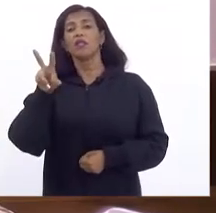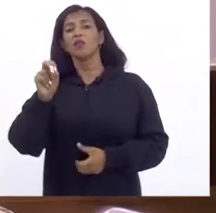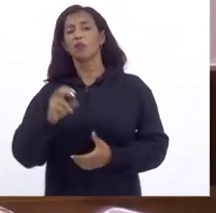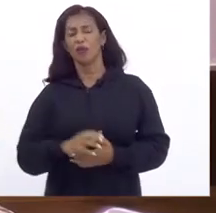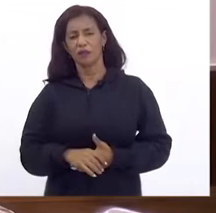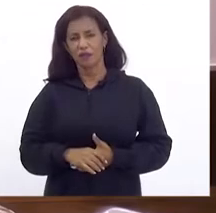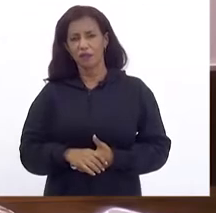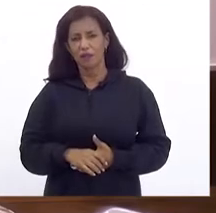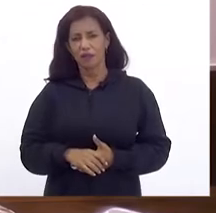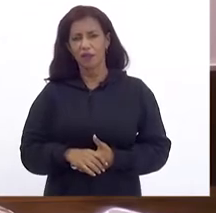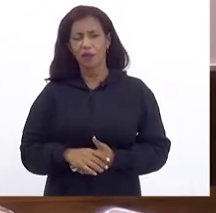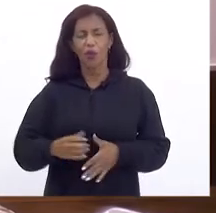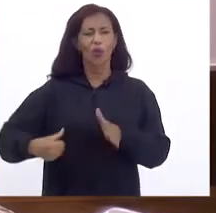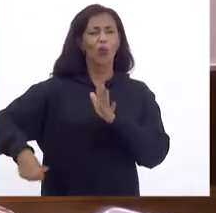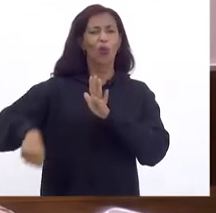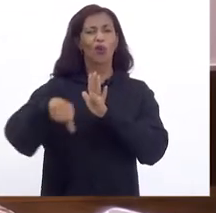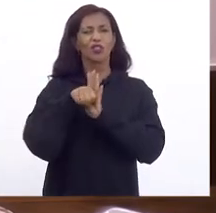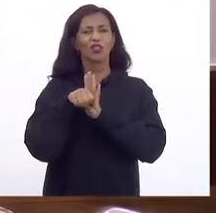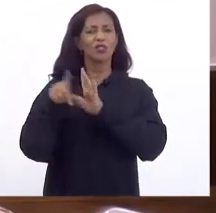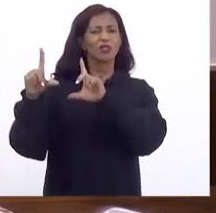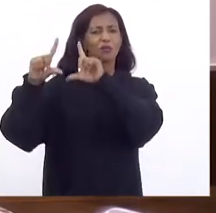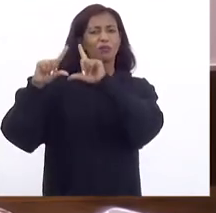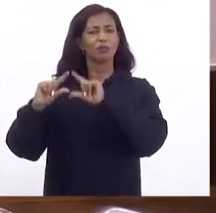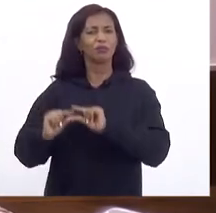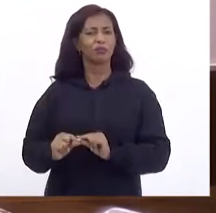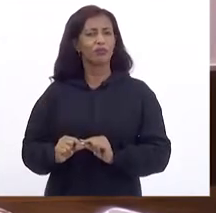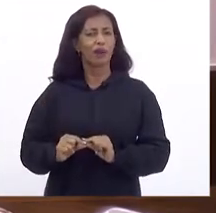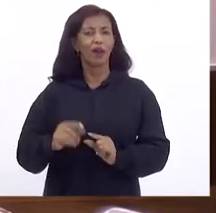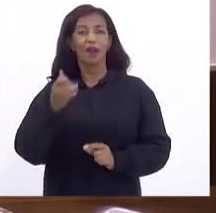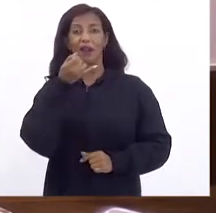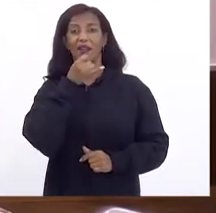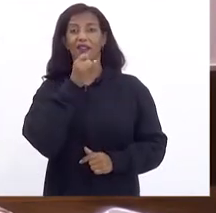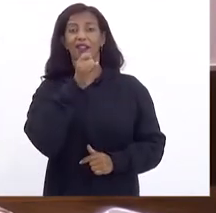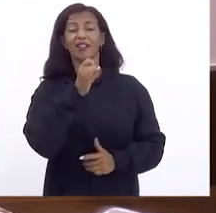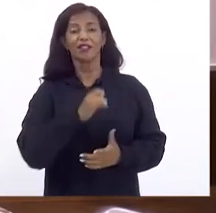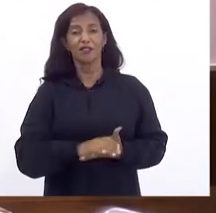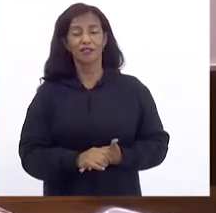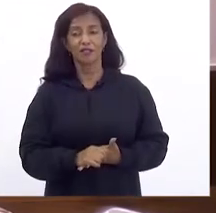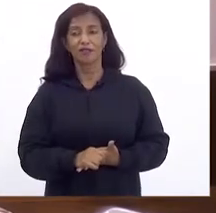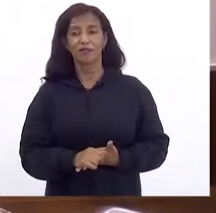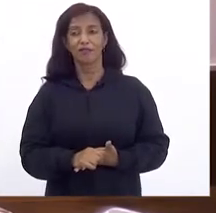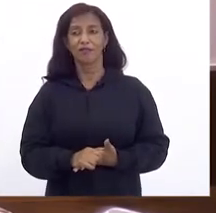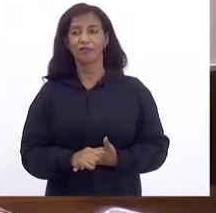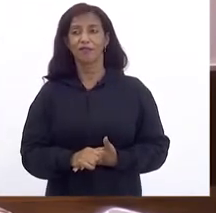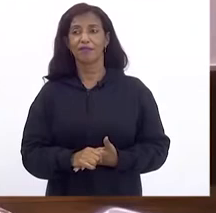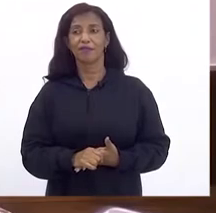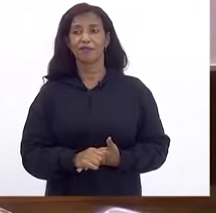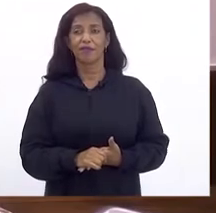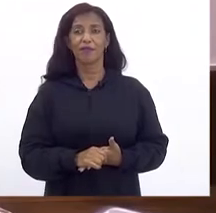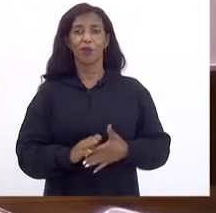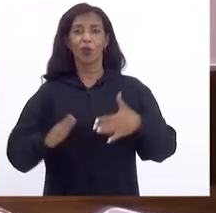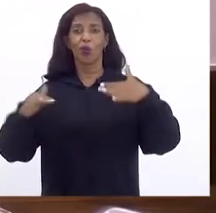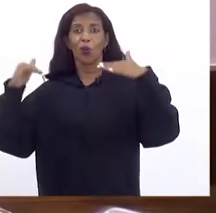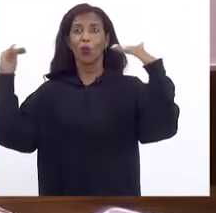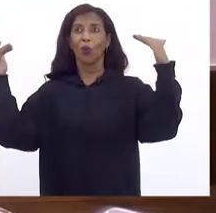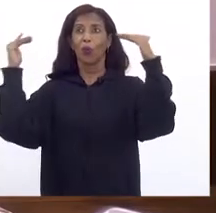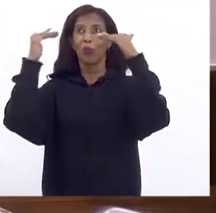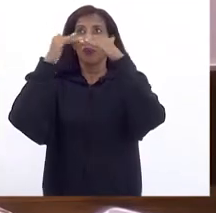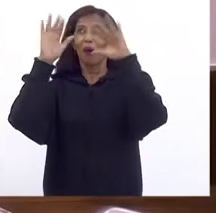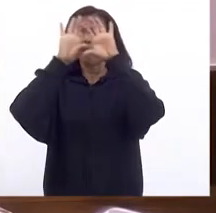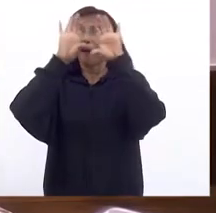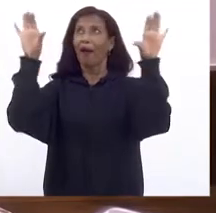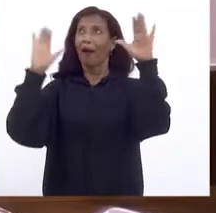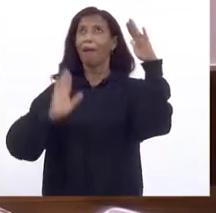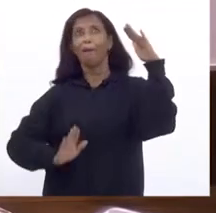Com as crises Se acentuando O custo Da energia No céu A